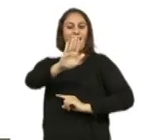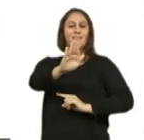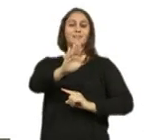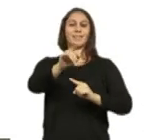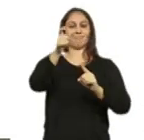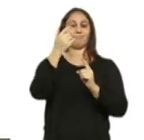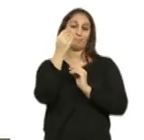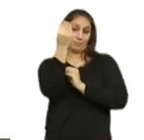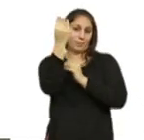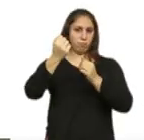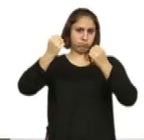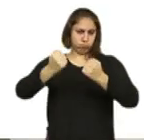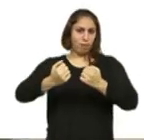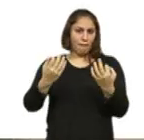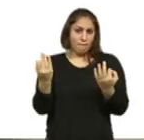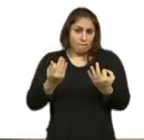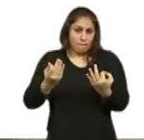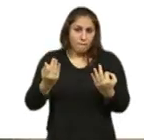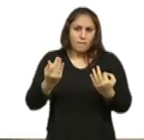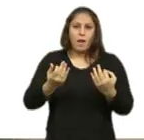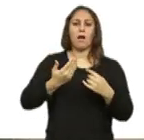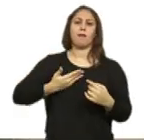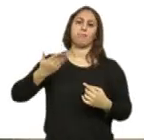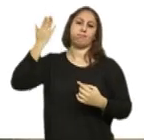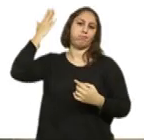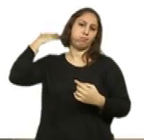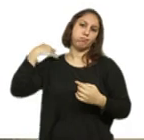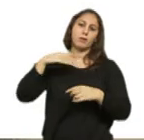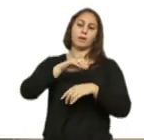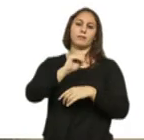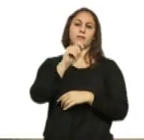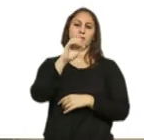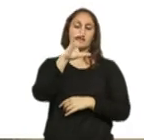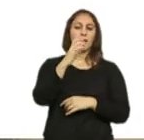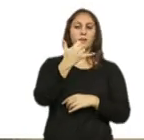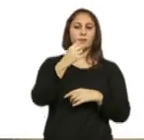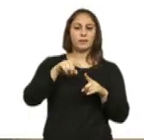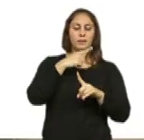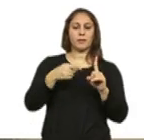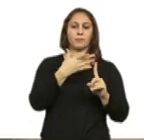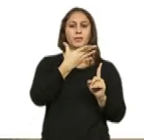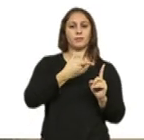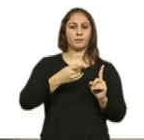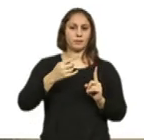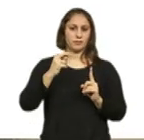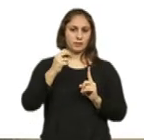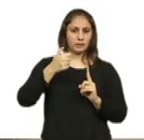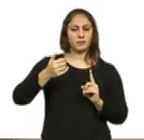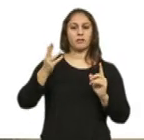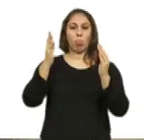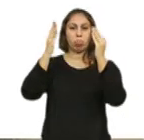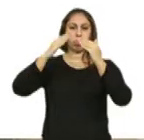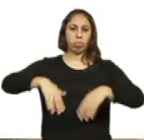imponente Torre de Santa Cruz, que foi demolida já no século XX, em 1935. Este